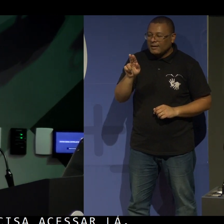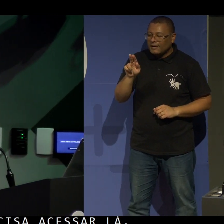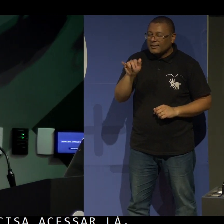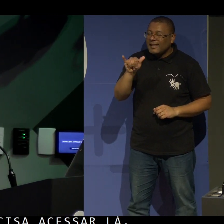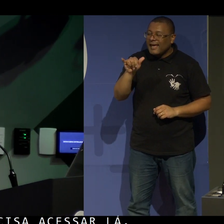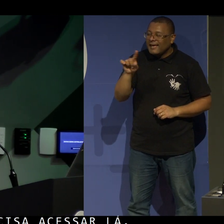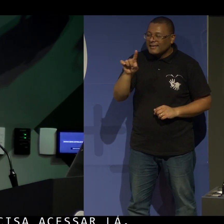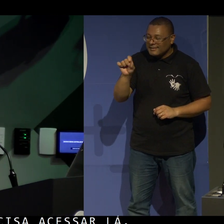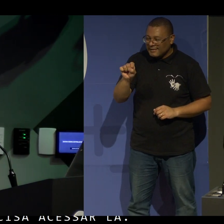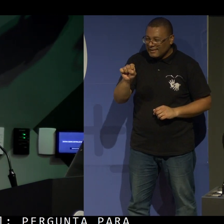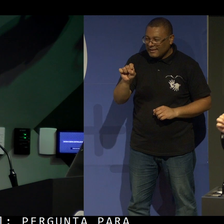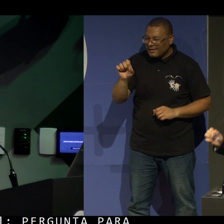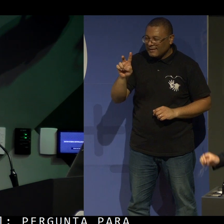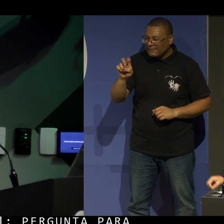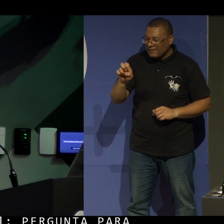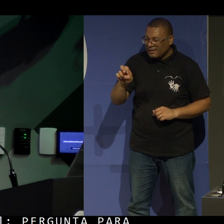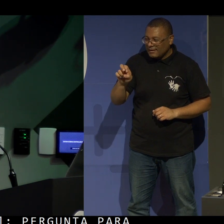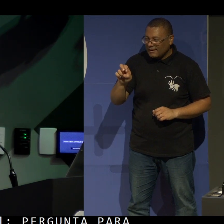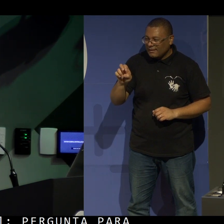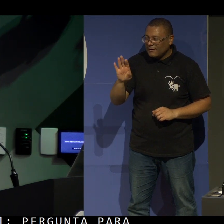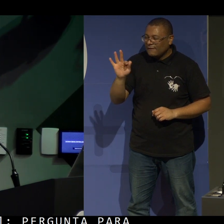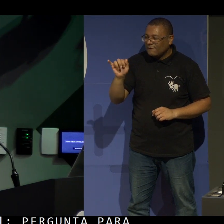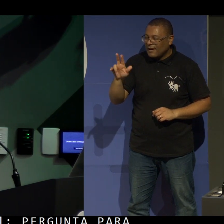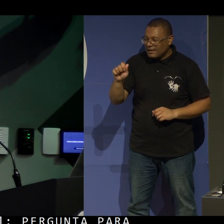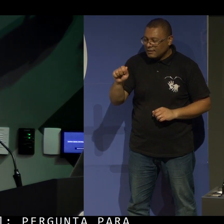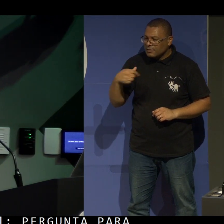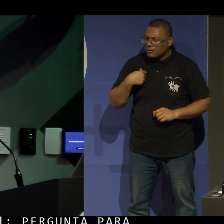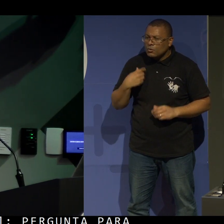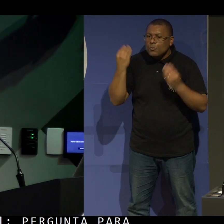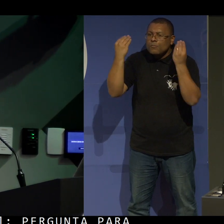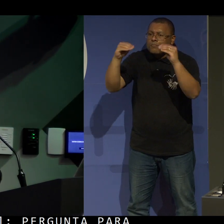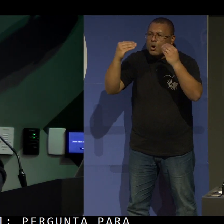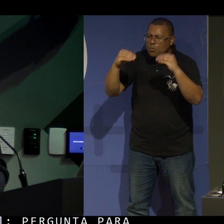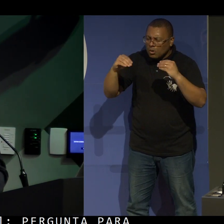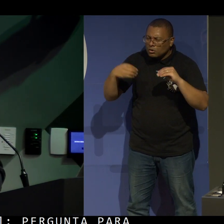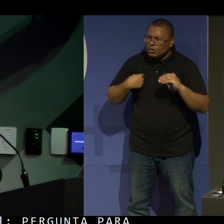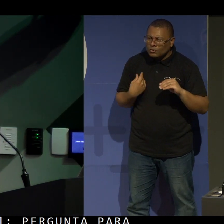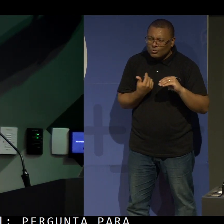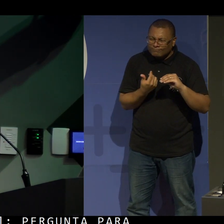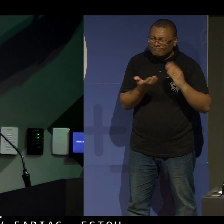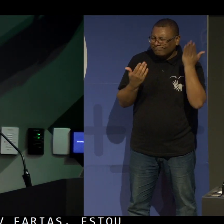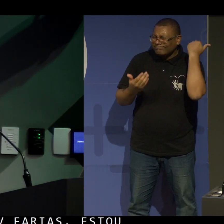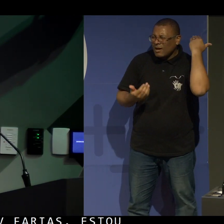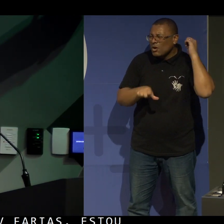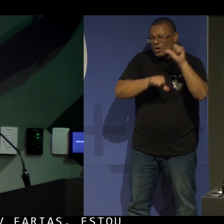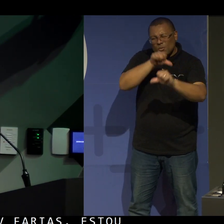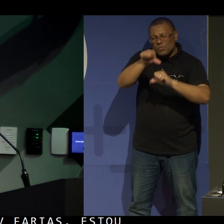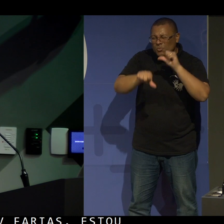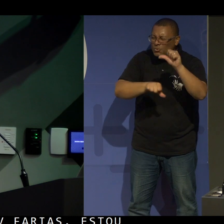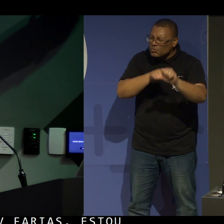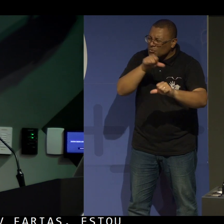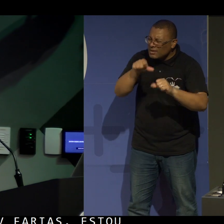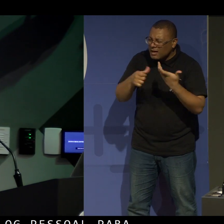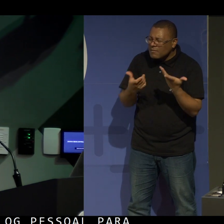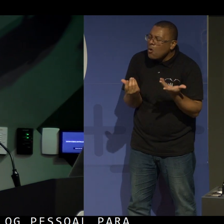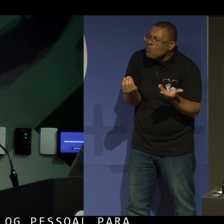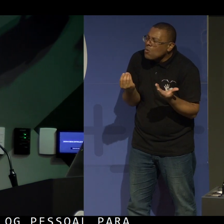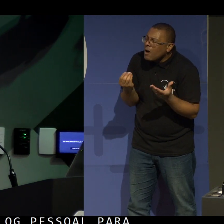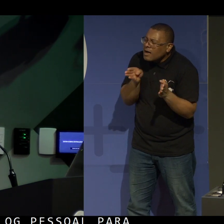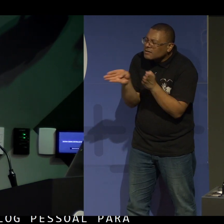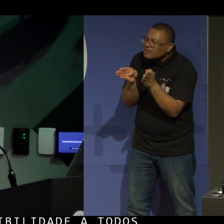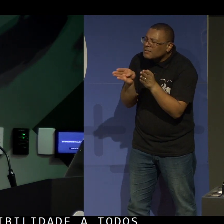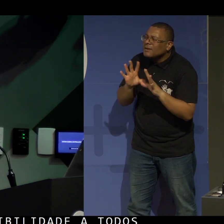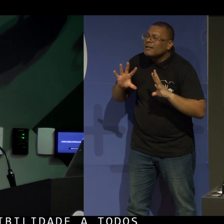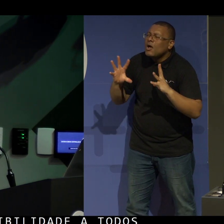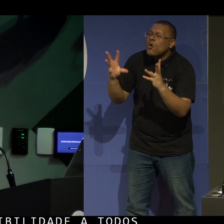recriando meu blog pessoal para adicionar acessibilidade a todos os públicos, posso tentar sozinha ou devo contratar um profissional?